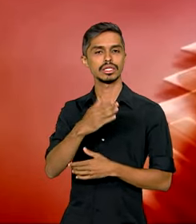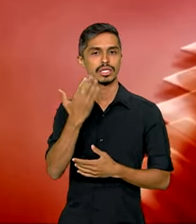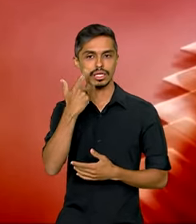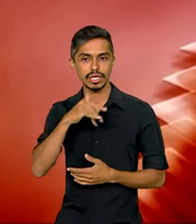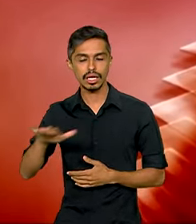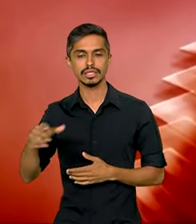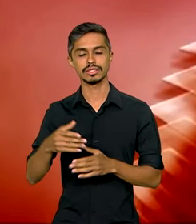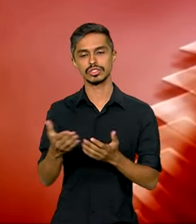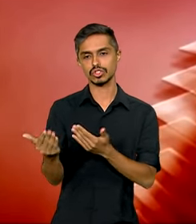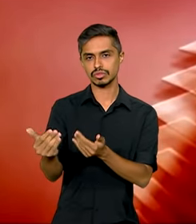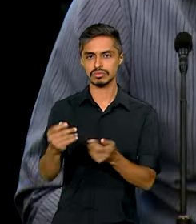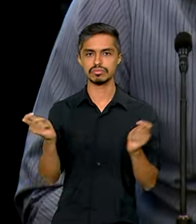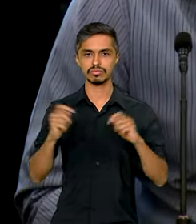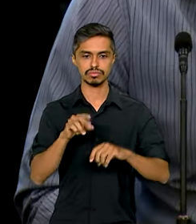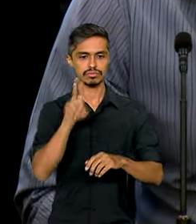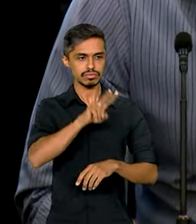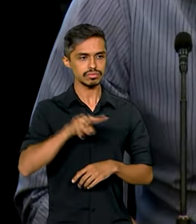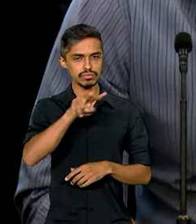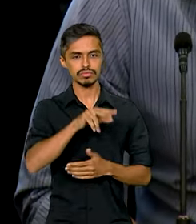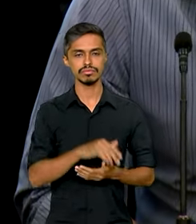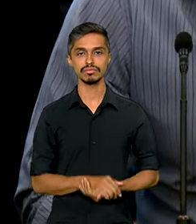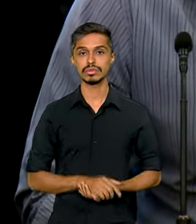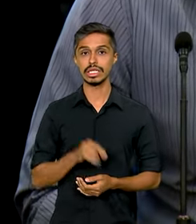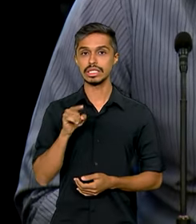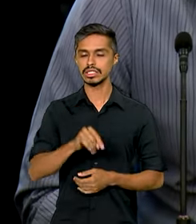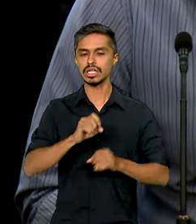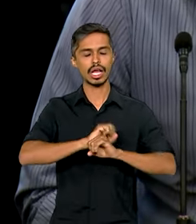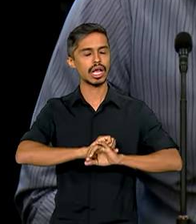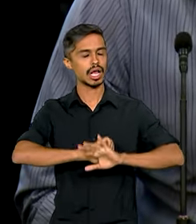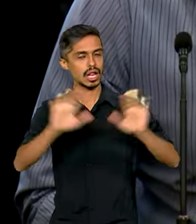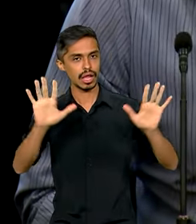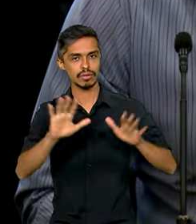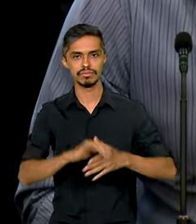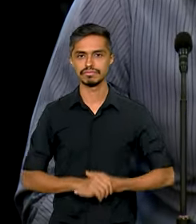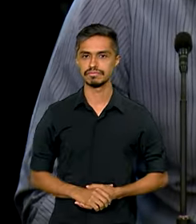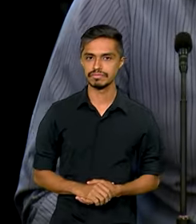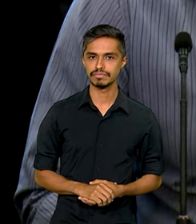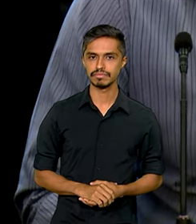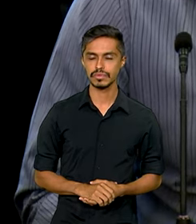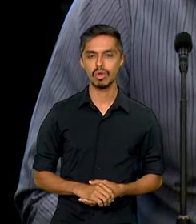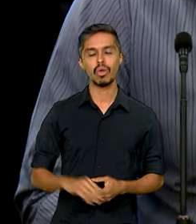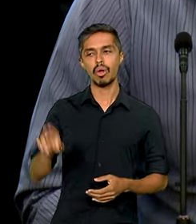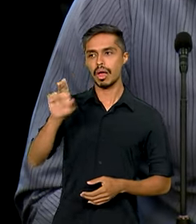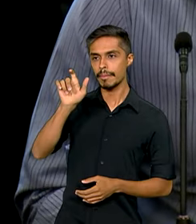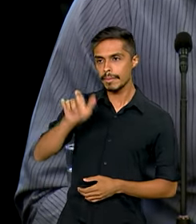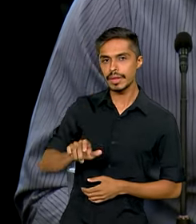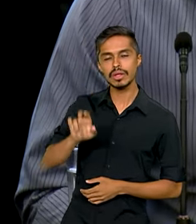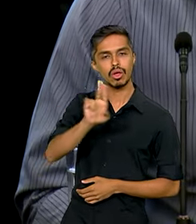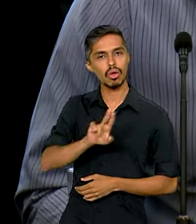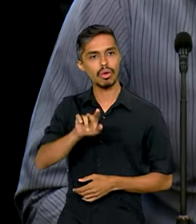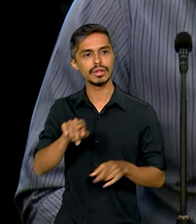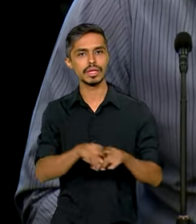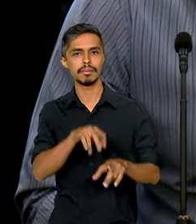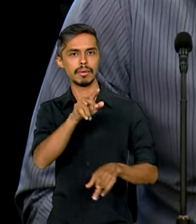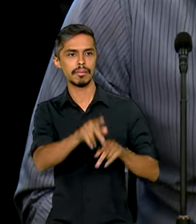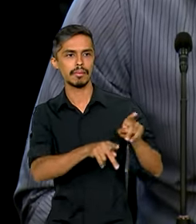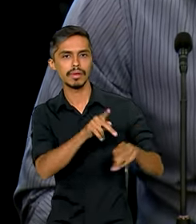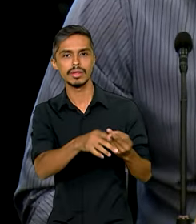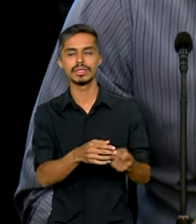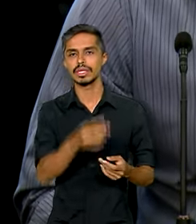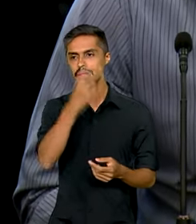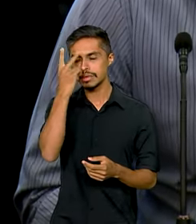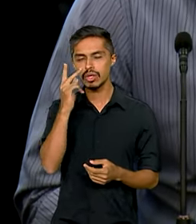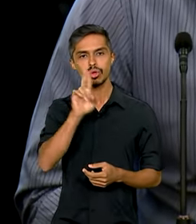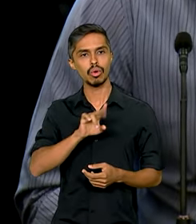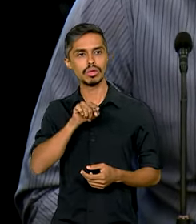podem consumir. Ser extremamente transparente com o usuário, com a população, com aquele que usa